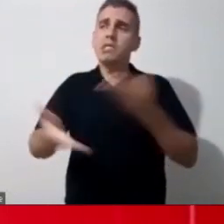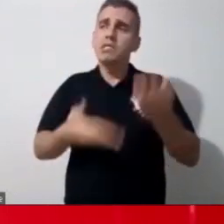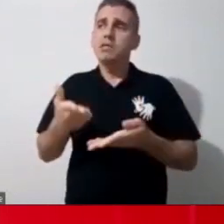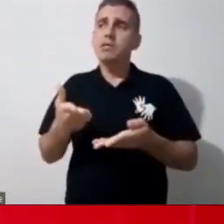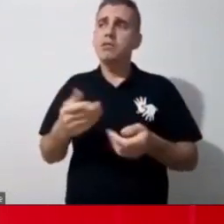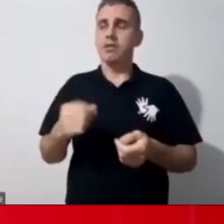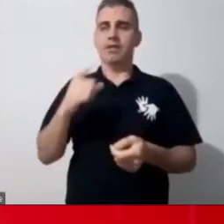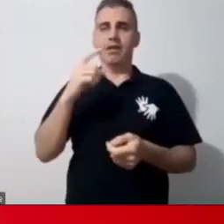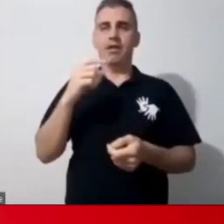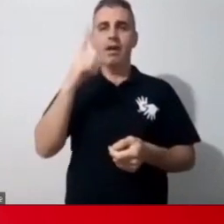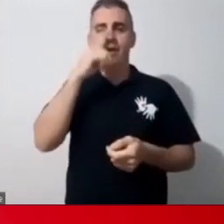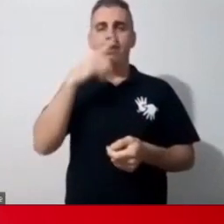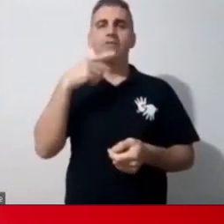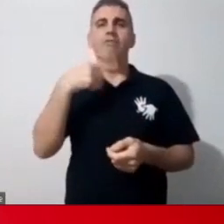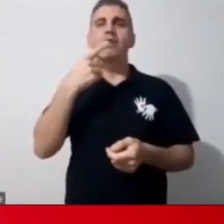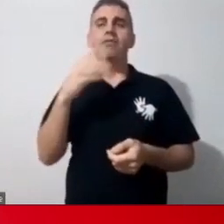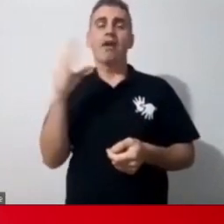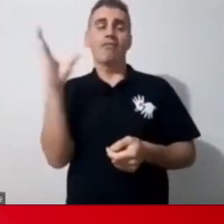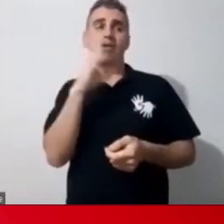pagar minha luz, né, então, assim,